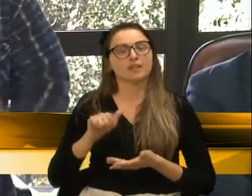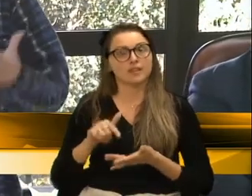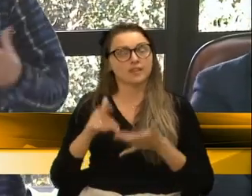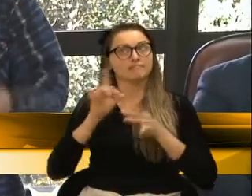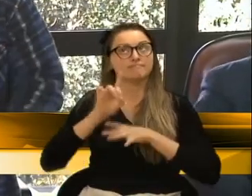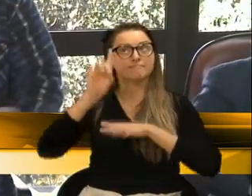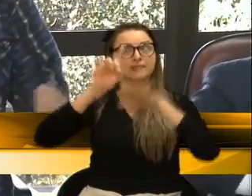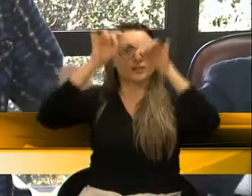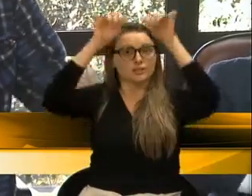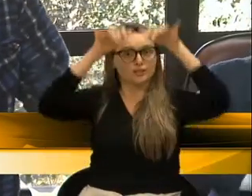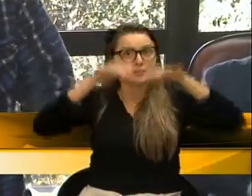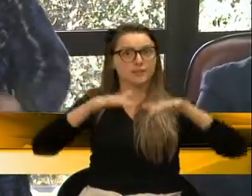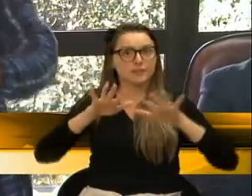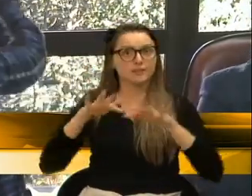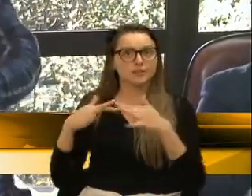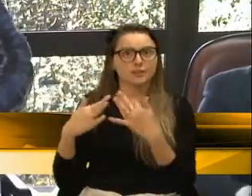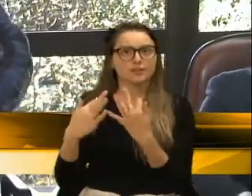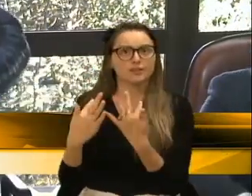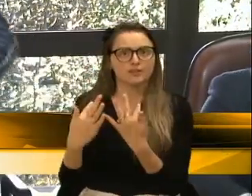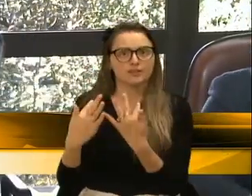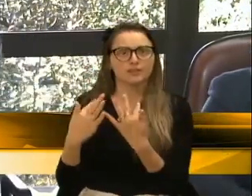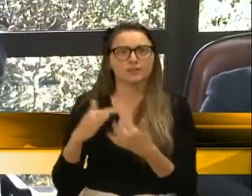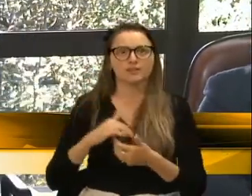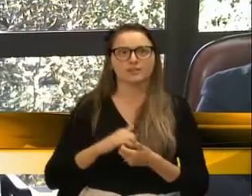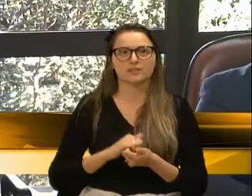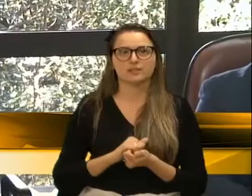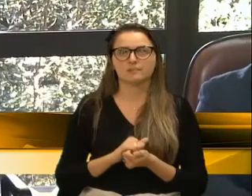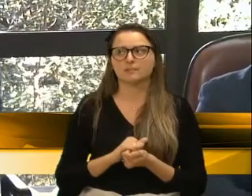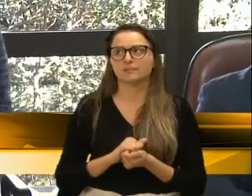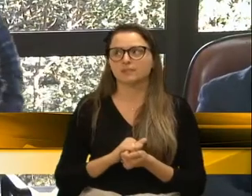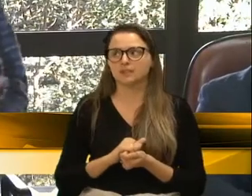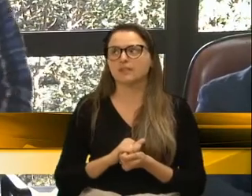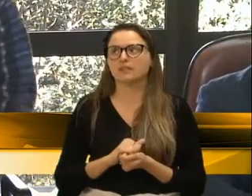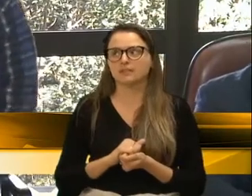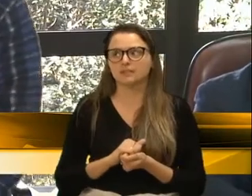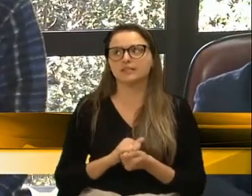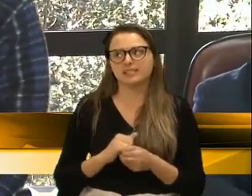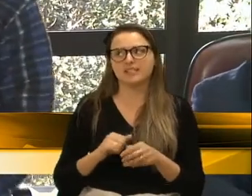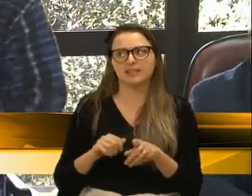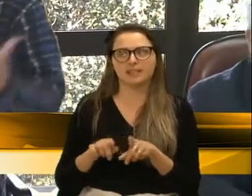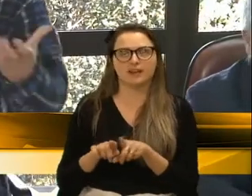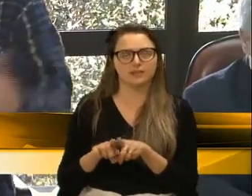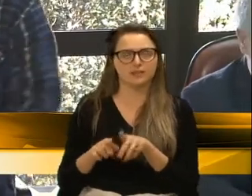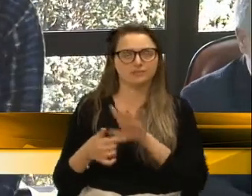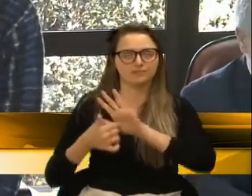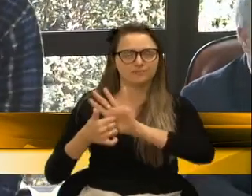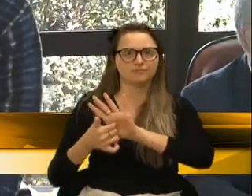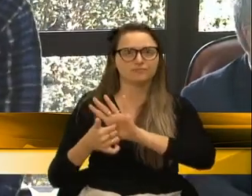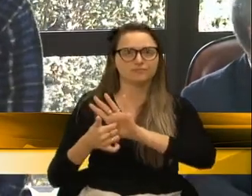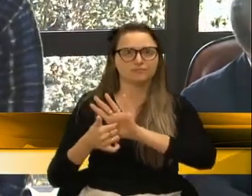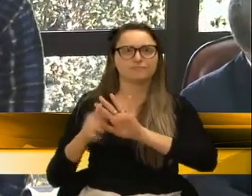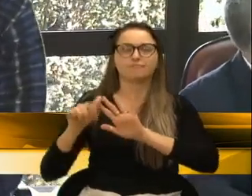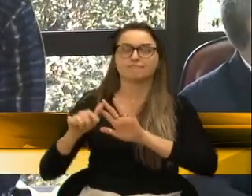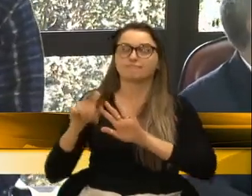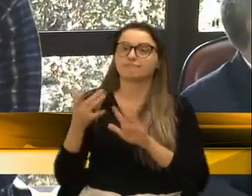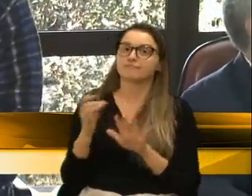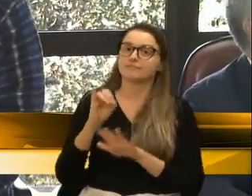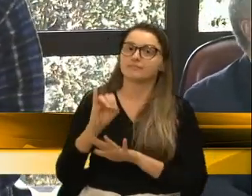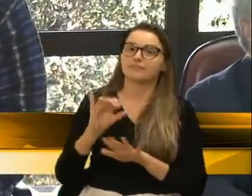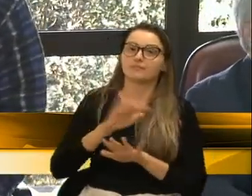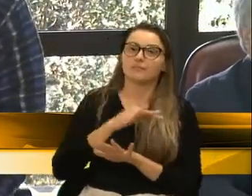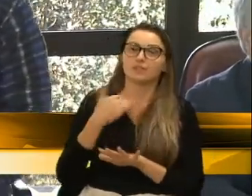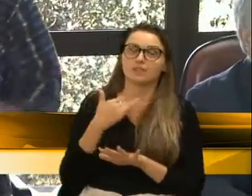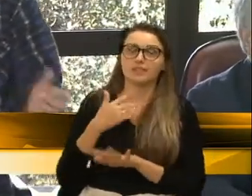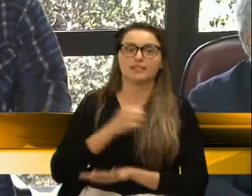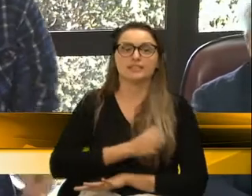estavam lá, e amigos. Então, que Deus conforte amigos e familiares dessas pessoas que se foram e que